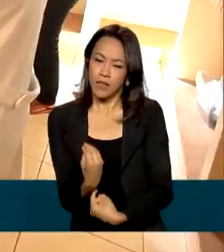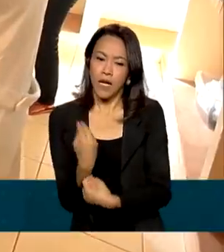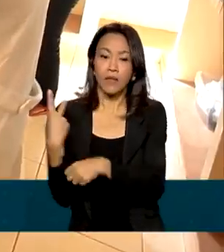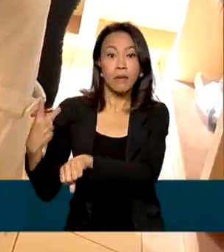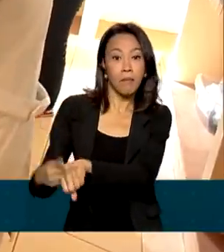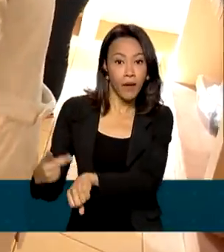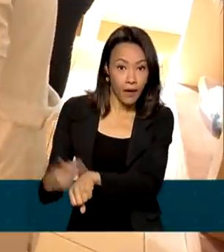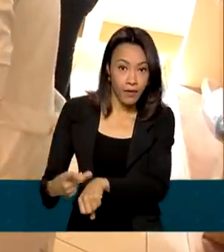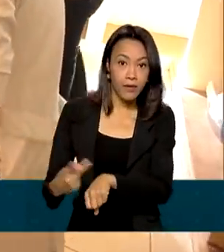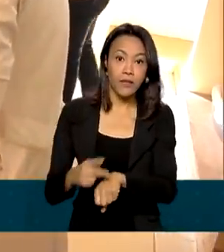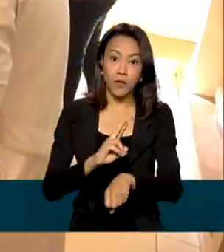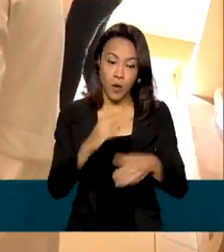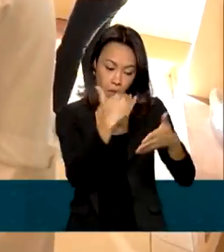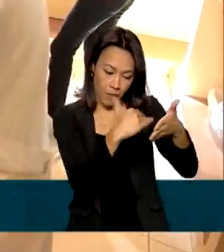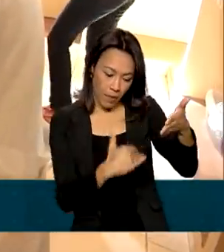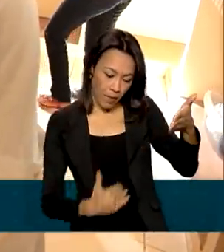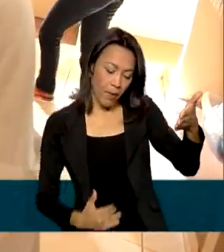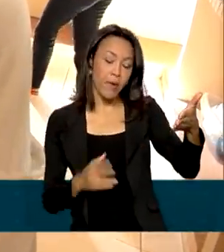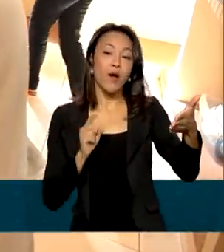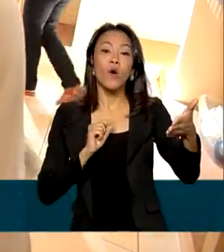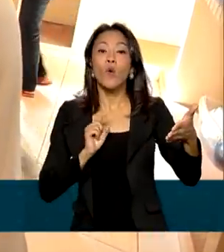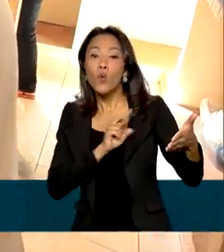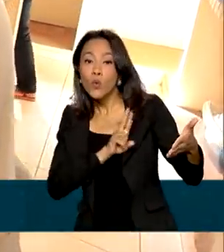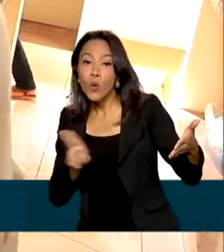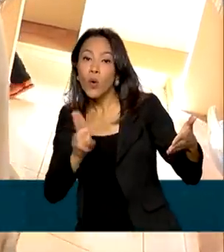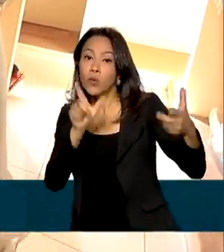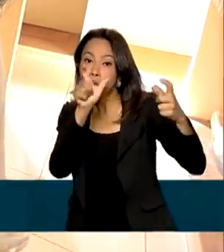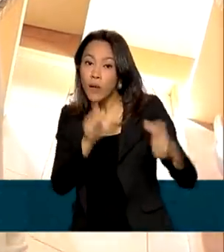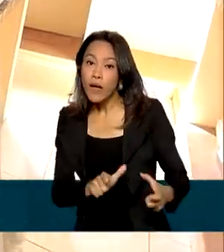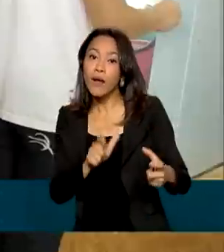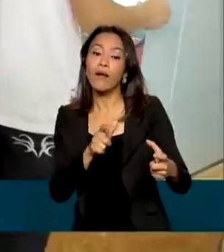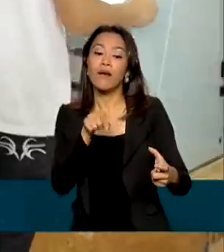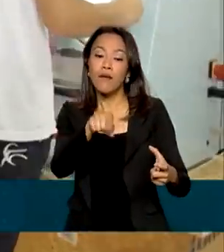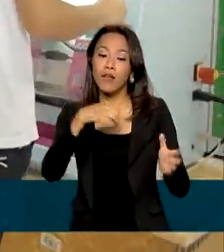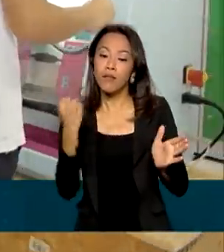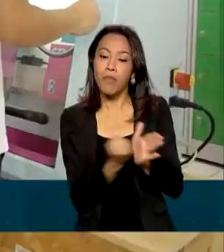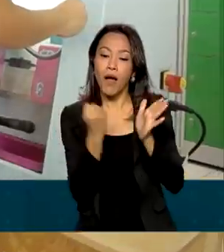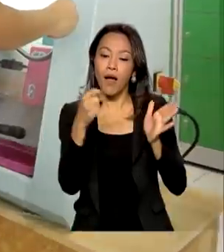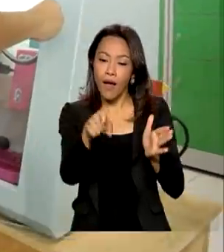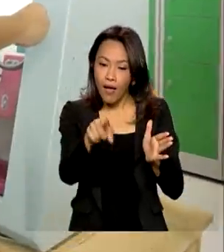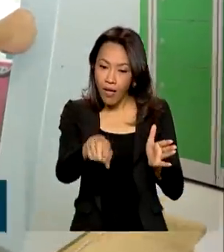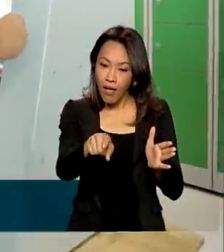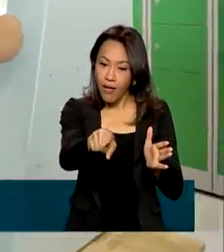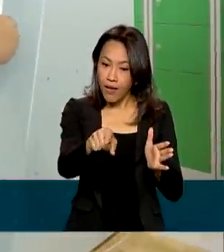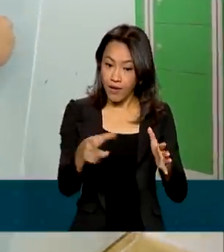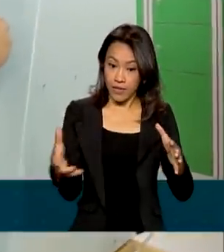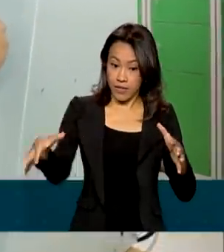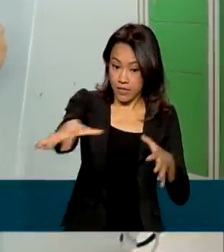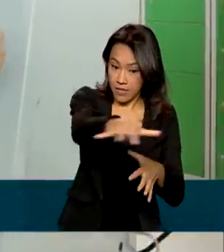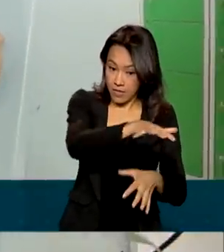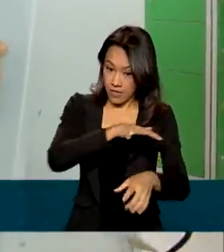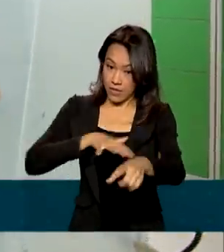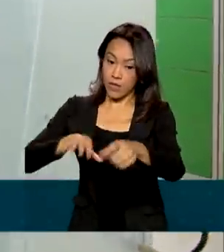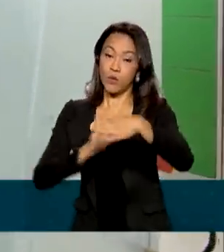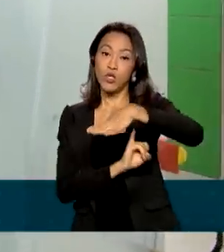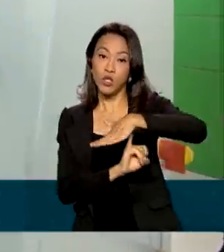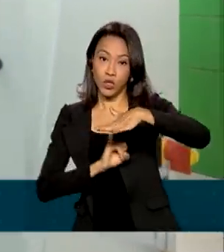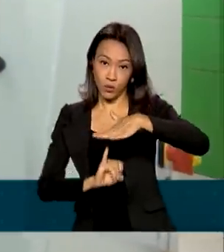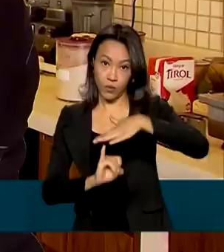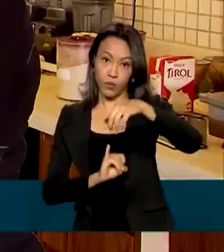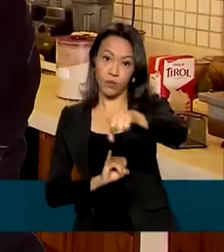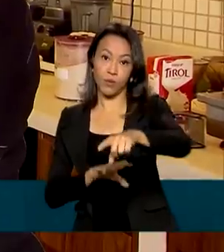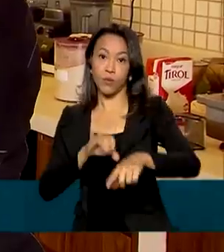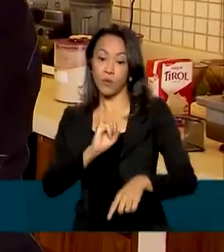O registro de indicação geográfica é concedido pelo Instituto Nacional de Propriedade Intelectual, o